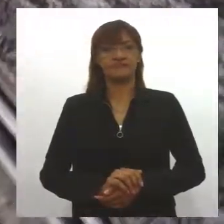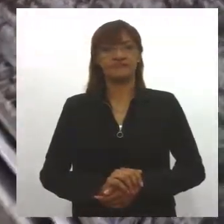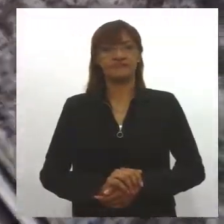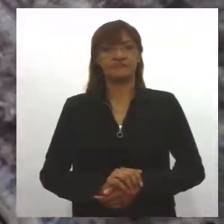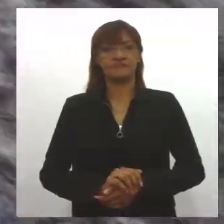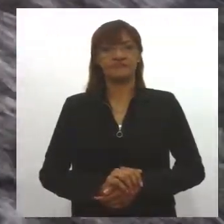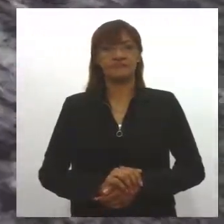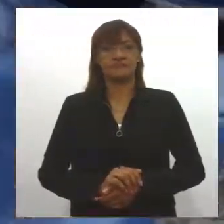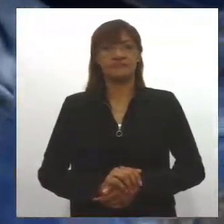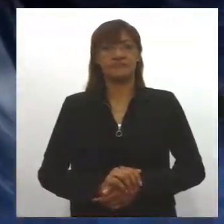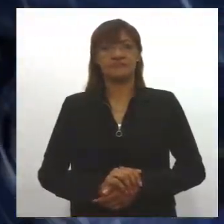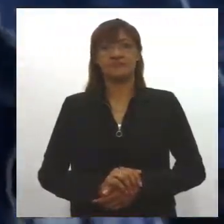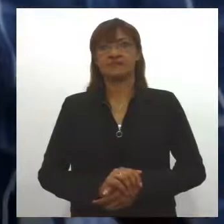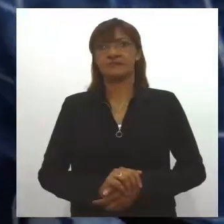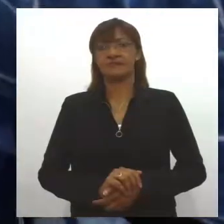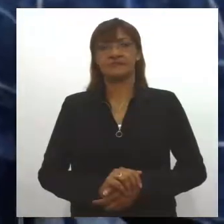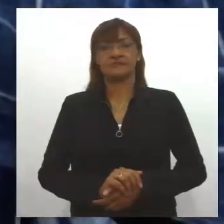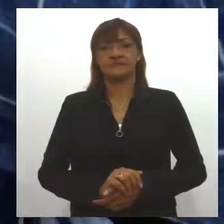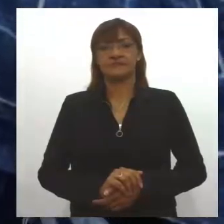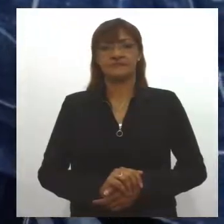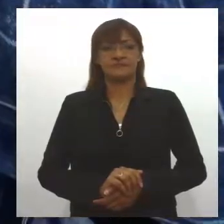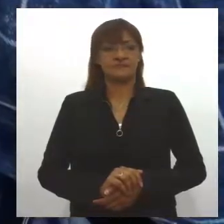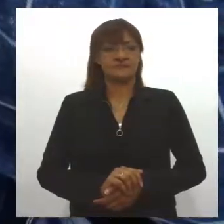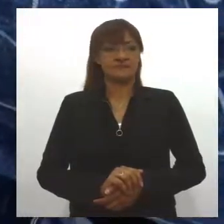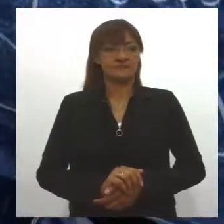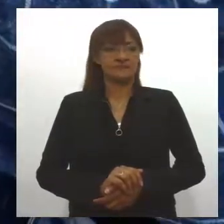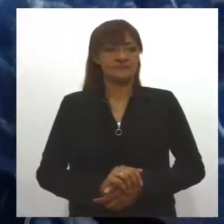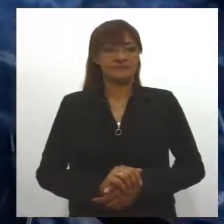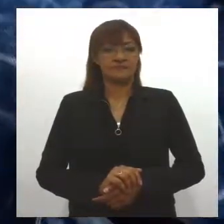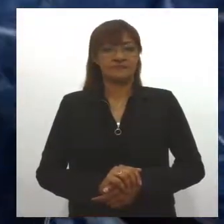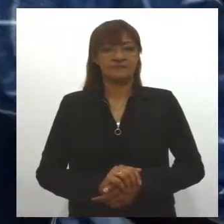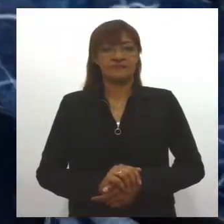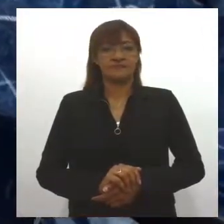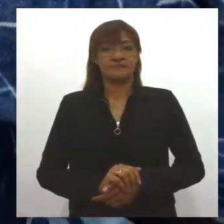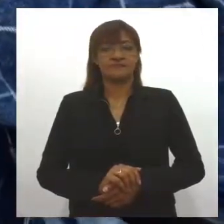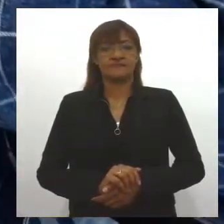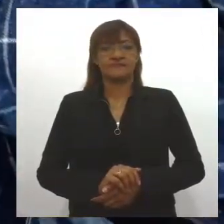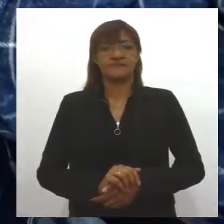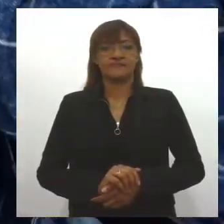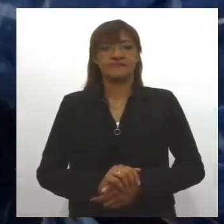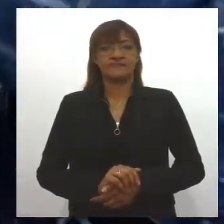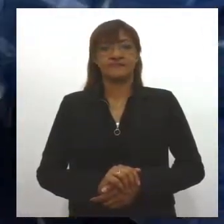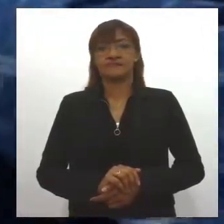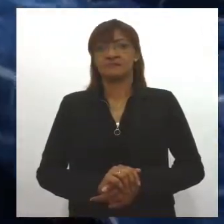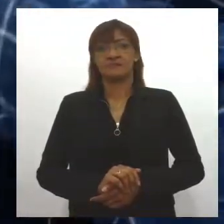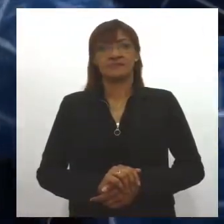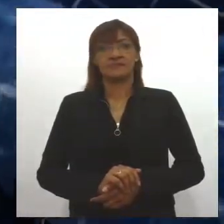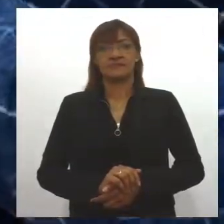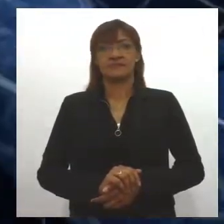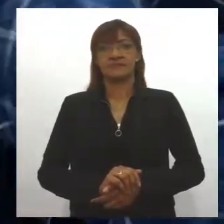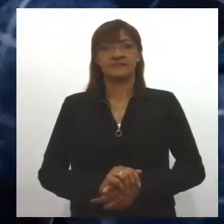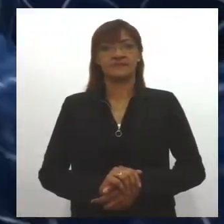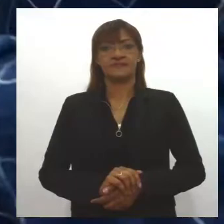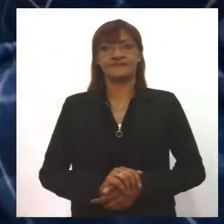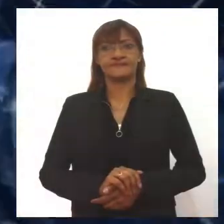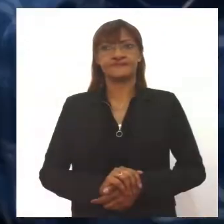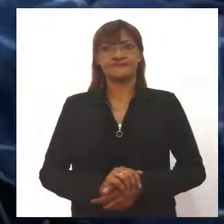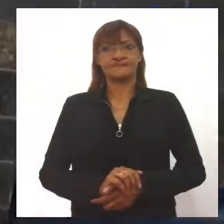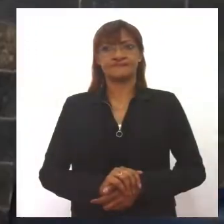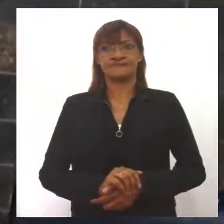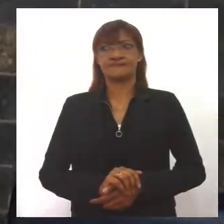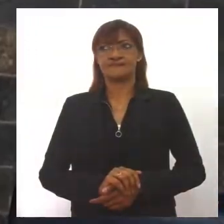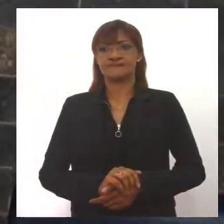limpeza dos sapatos, a ferição da temperatura, uso do álcool em gel 70%